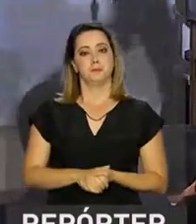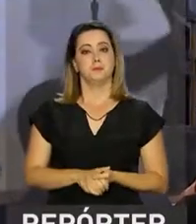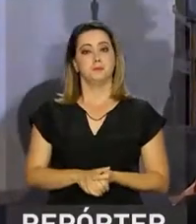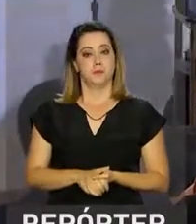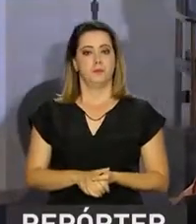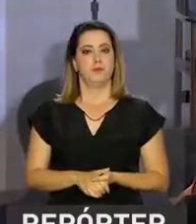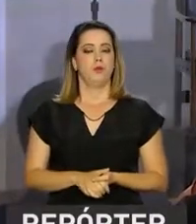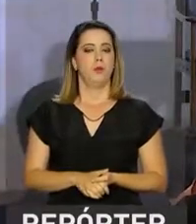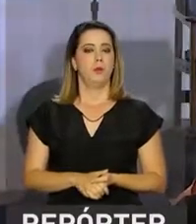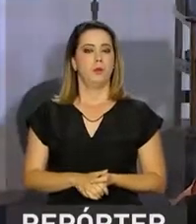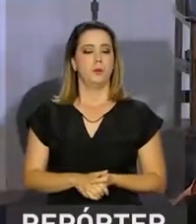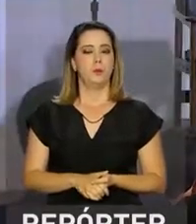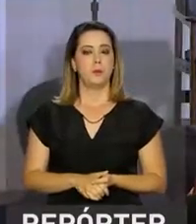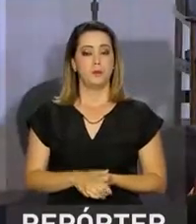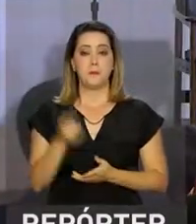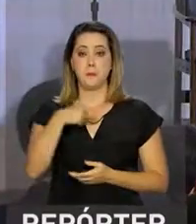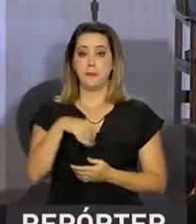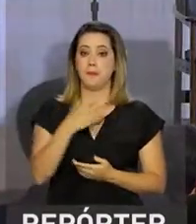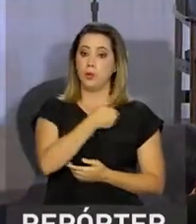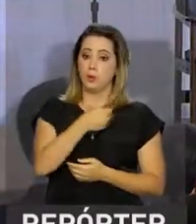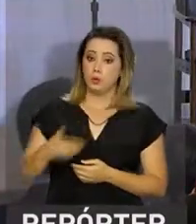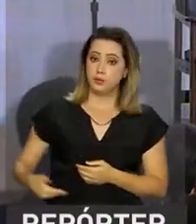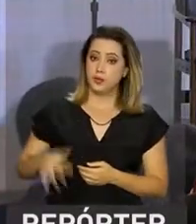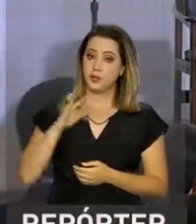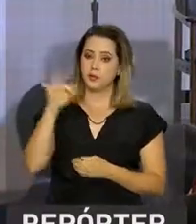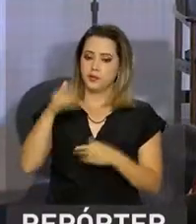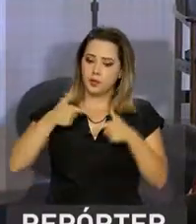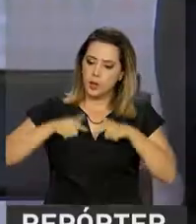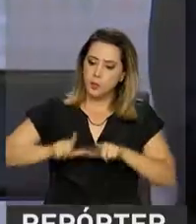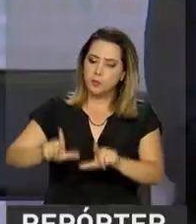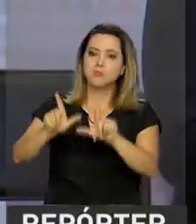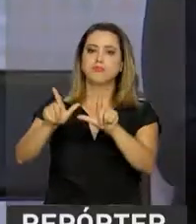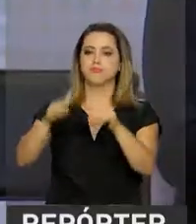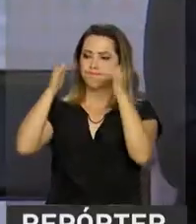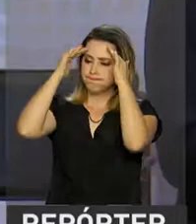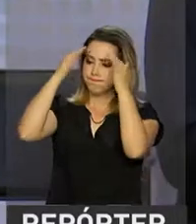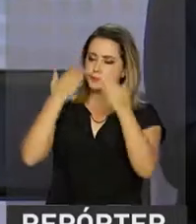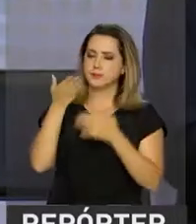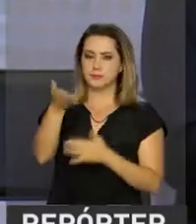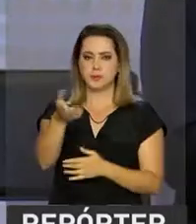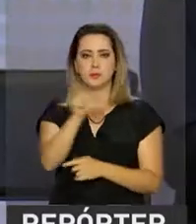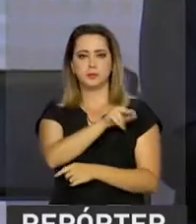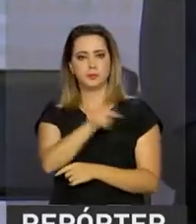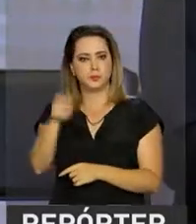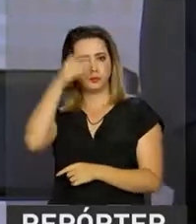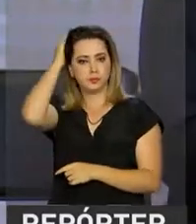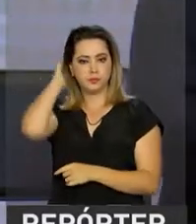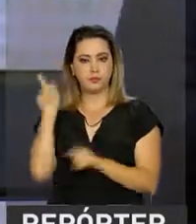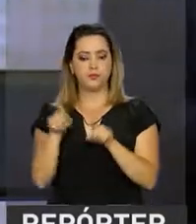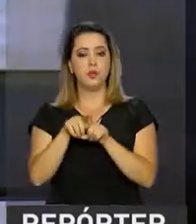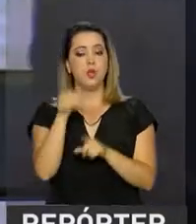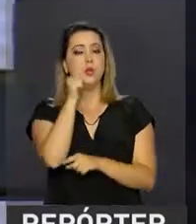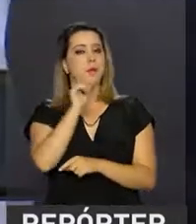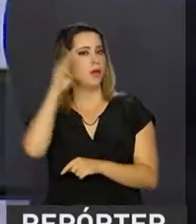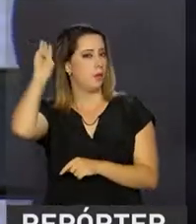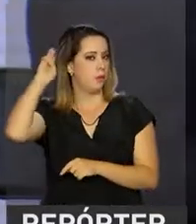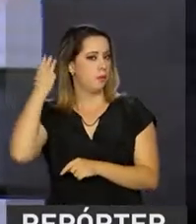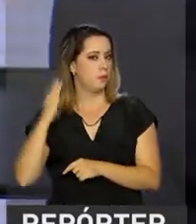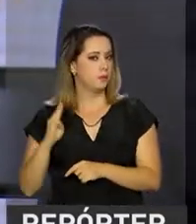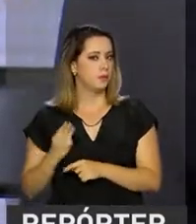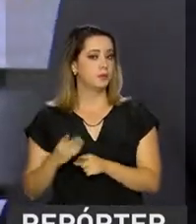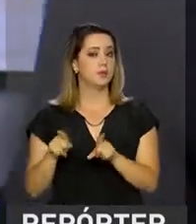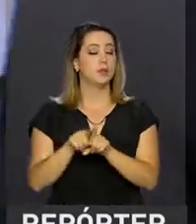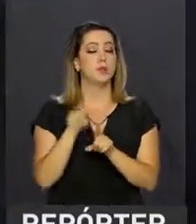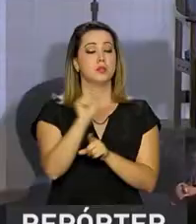teve o reconhecimento do governo federal. Ele foi homenageado pelo presidente Michel Temer e pela primeira-dama Marcela Temer,